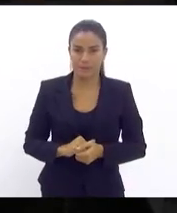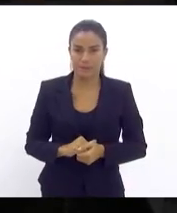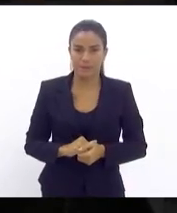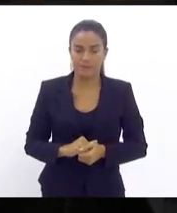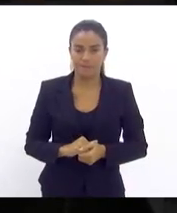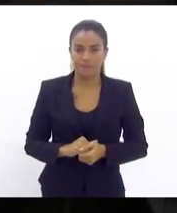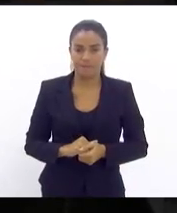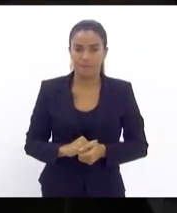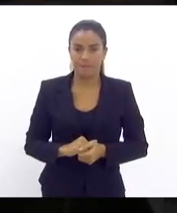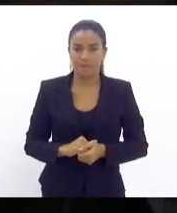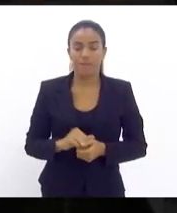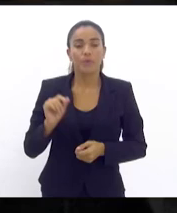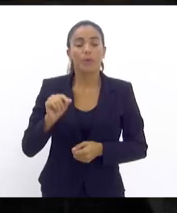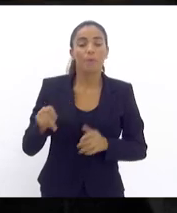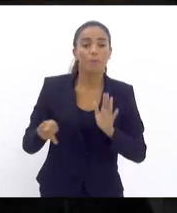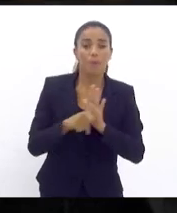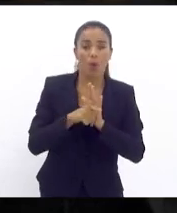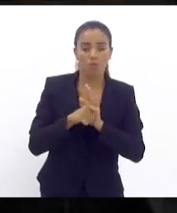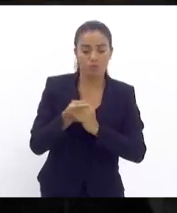do país.